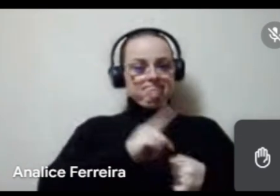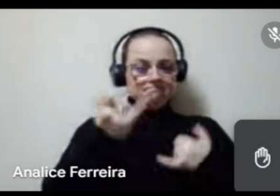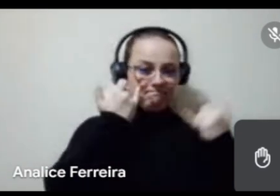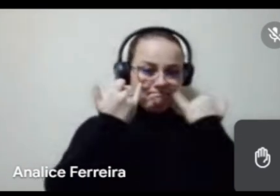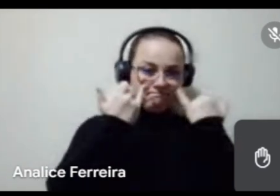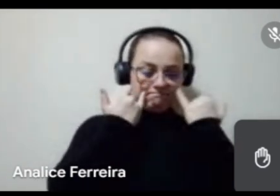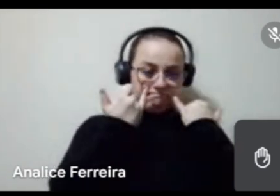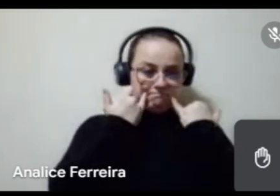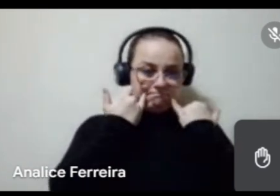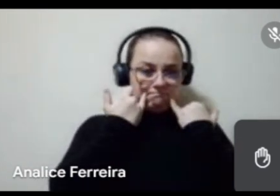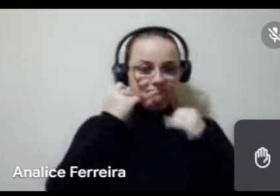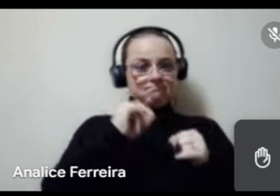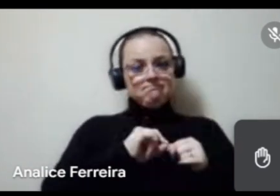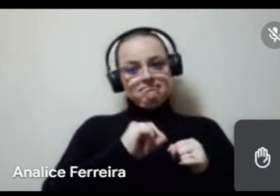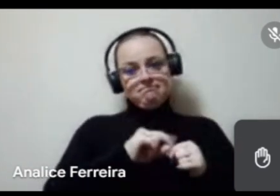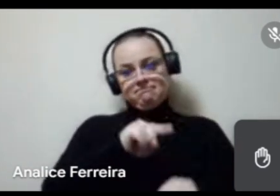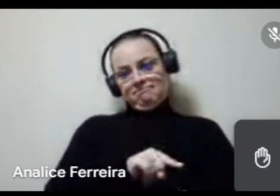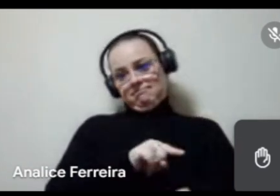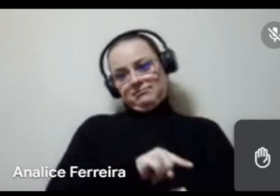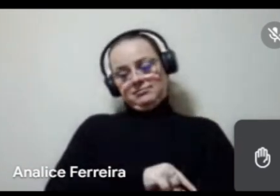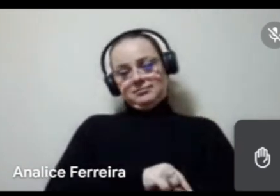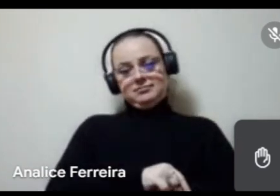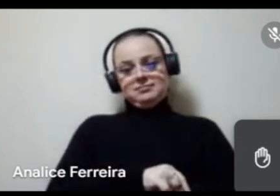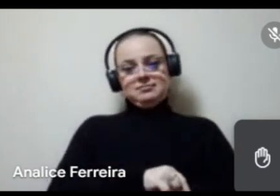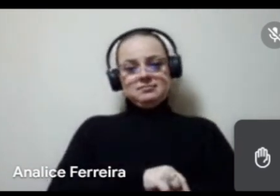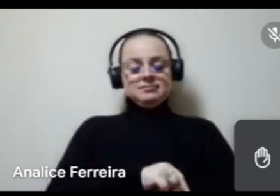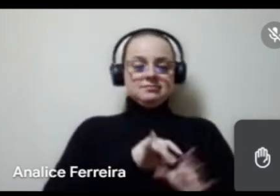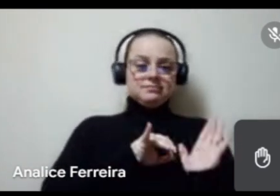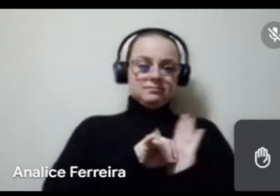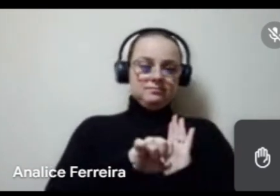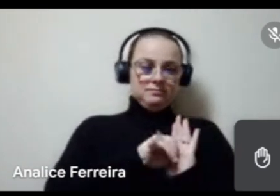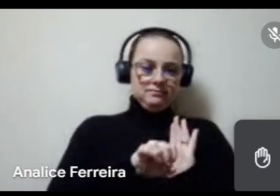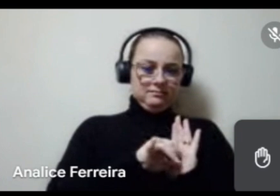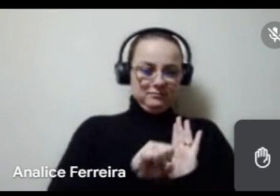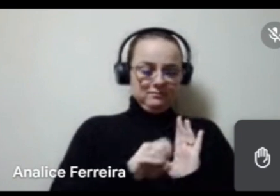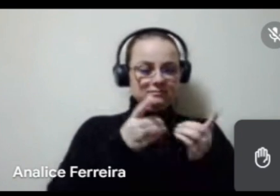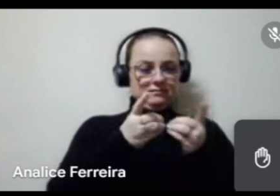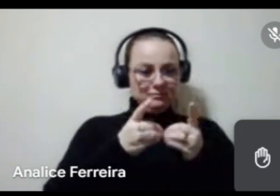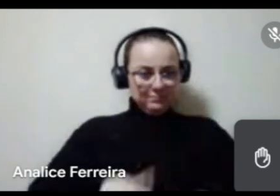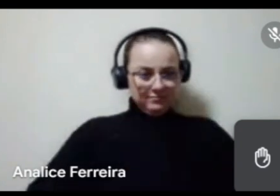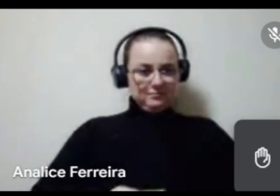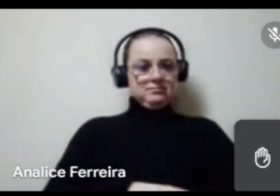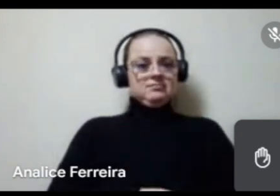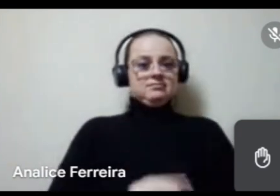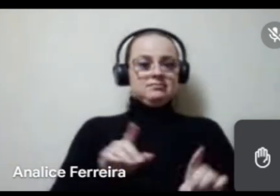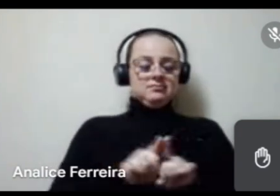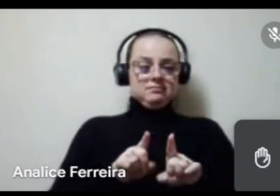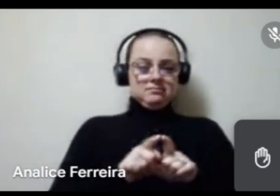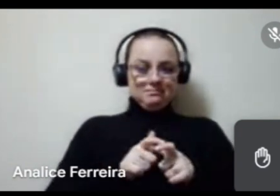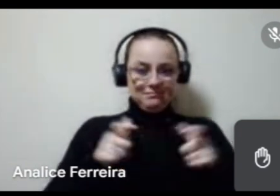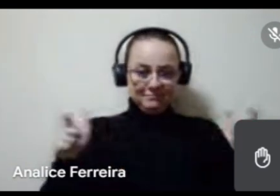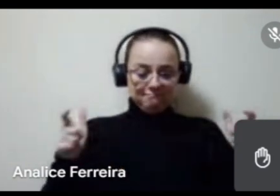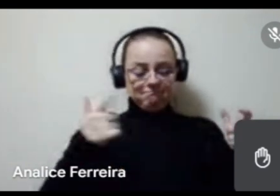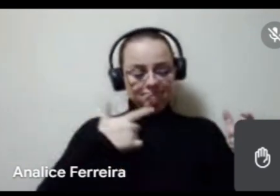que seja feito um edital que seja democrático e abrangente, então, que